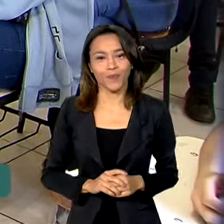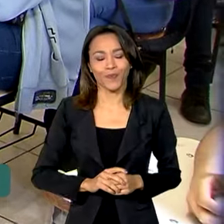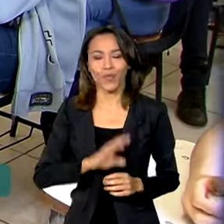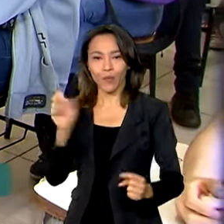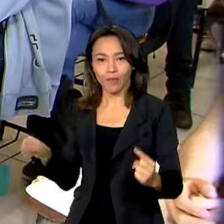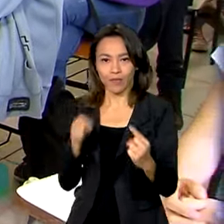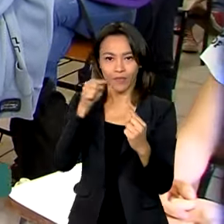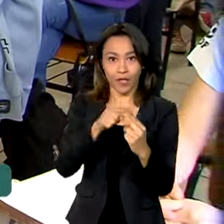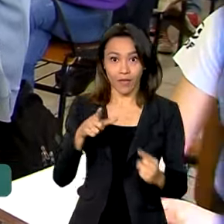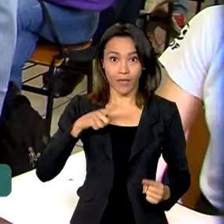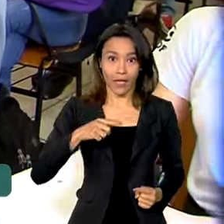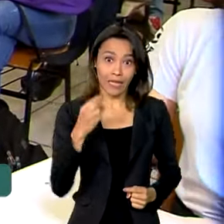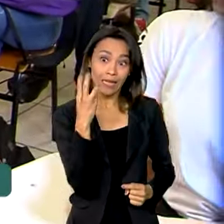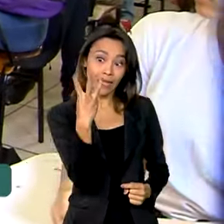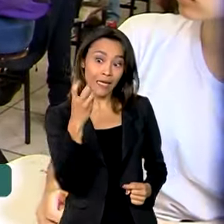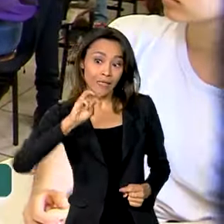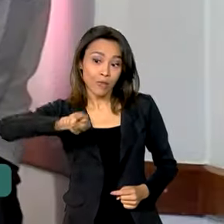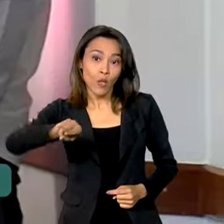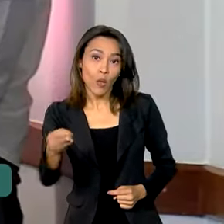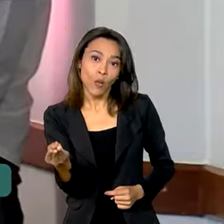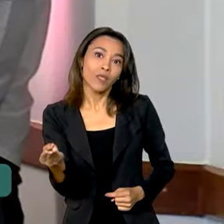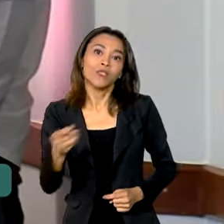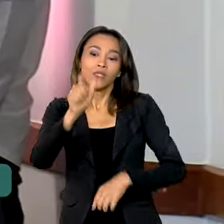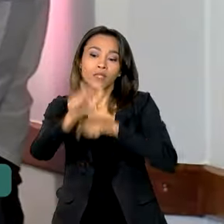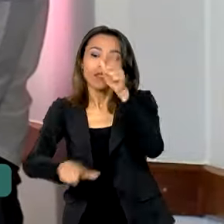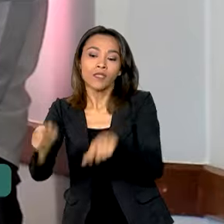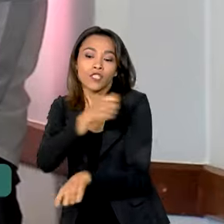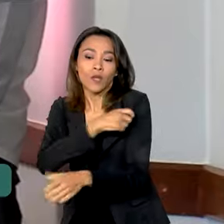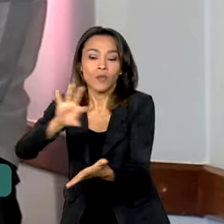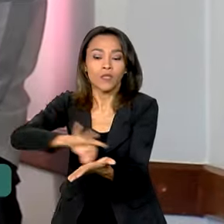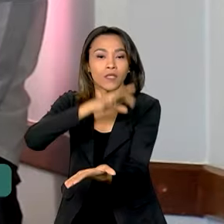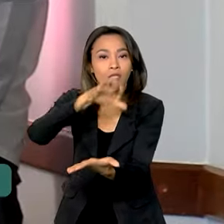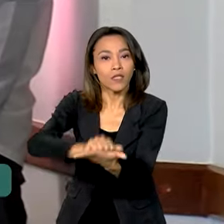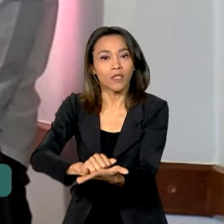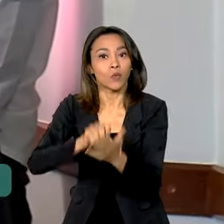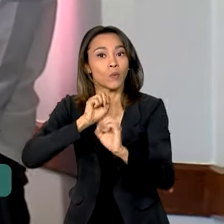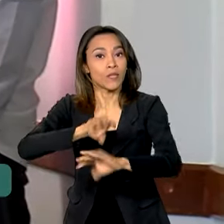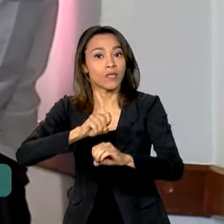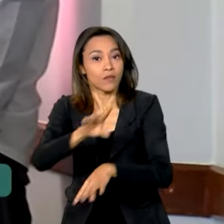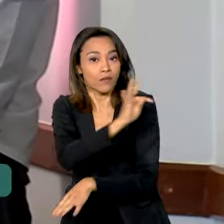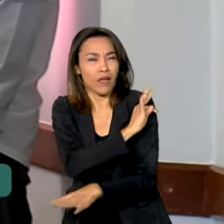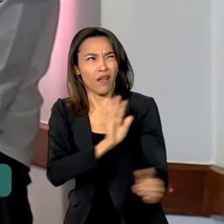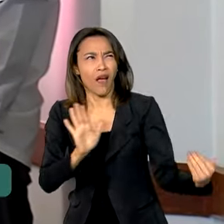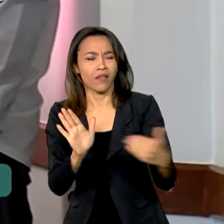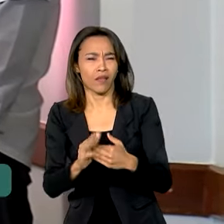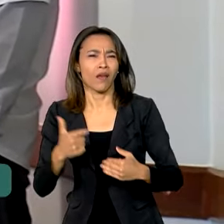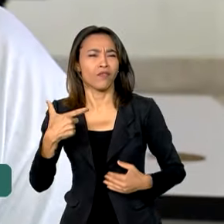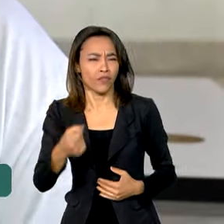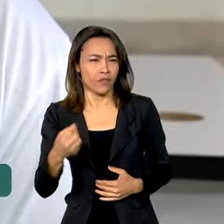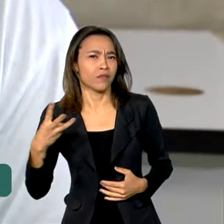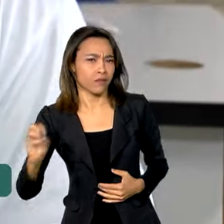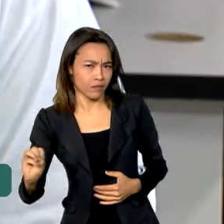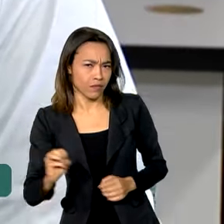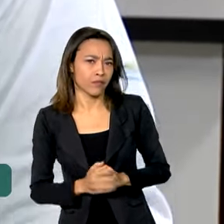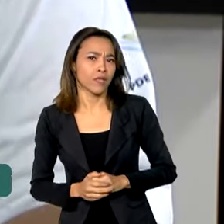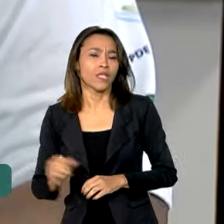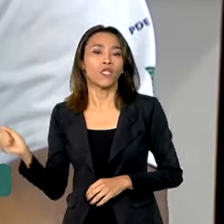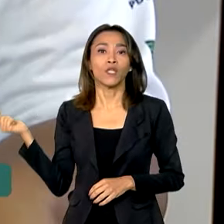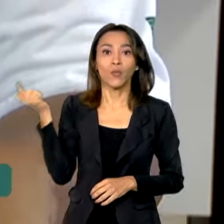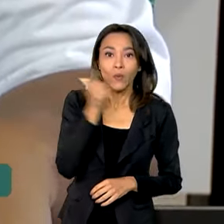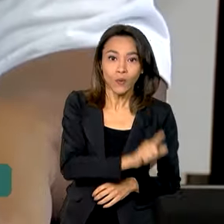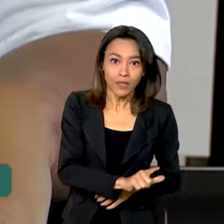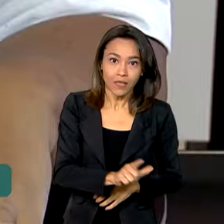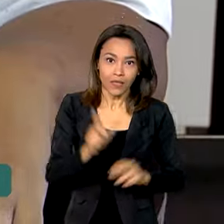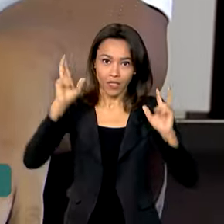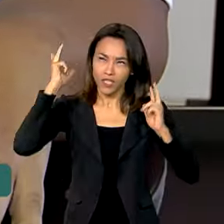ter mais de 3 milhões de alunos matriculados no ensino médio técnico até 2030 e atingir níveis